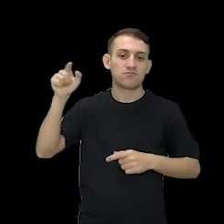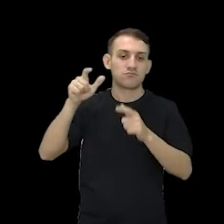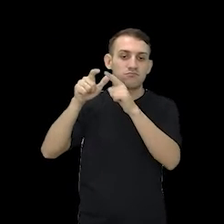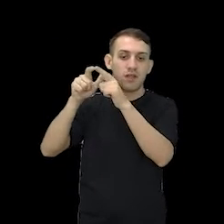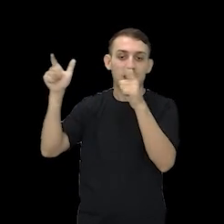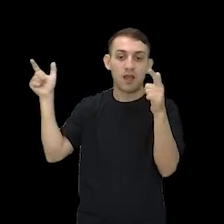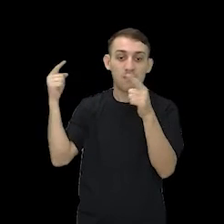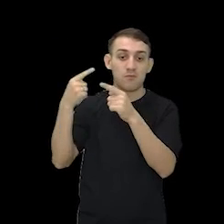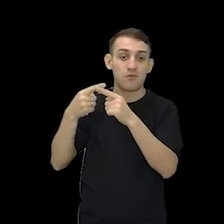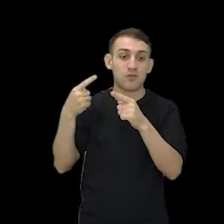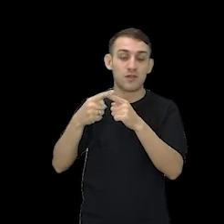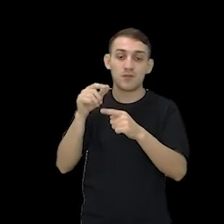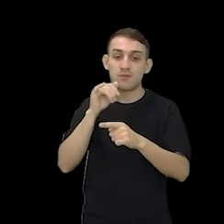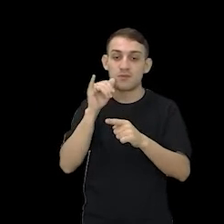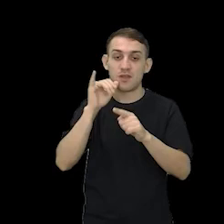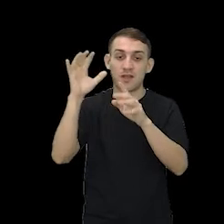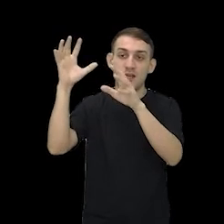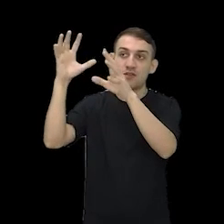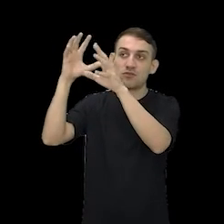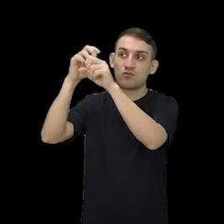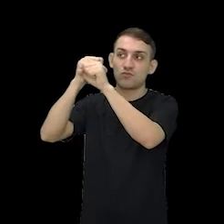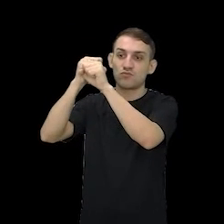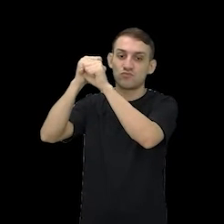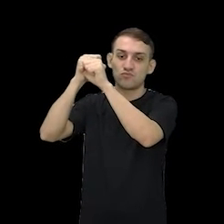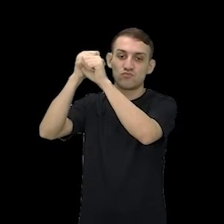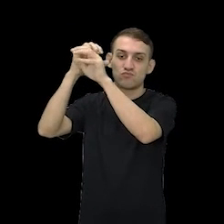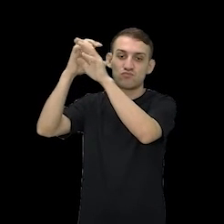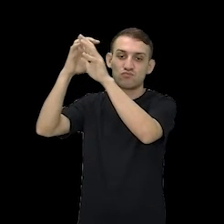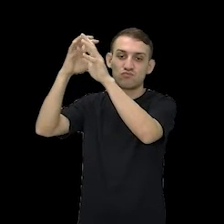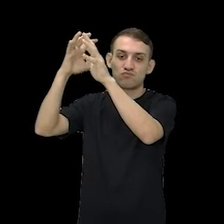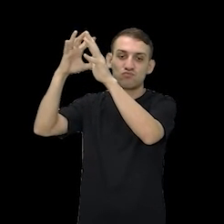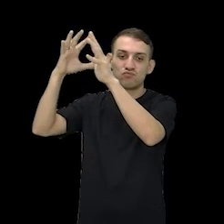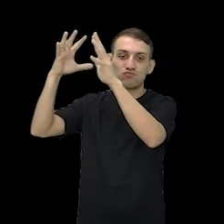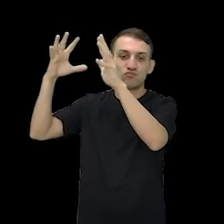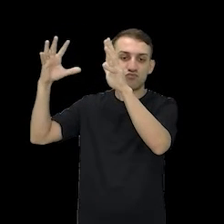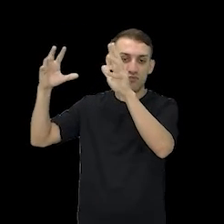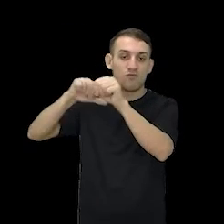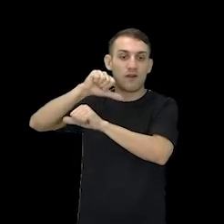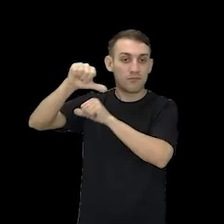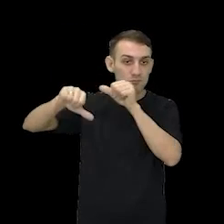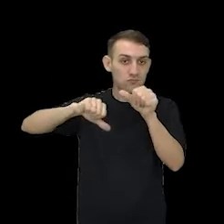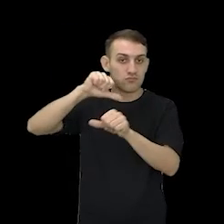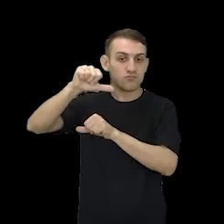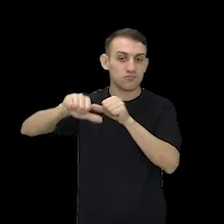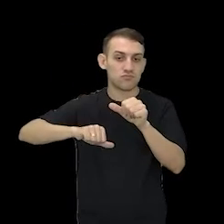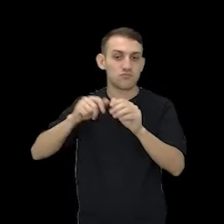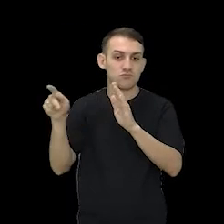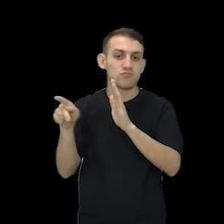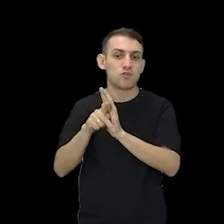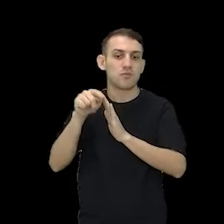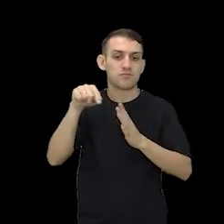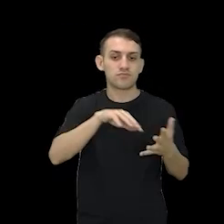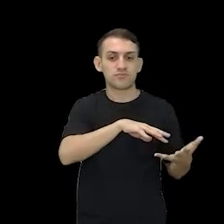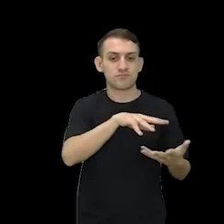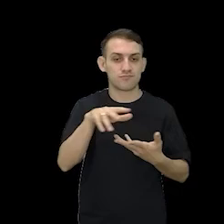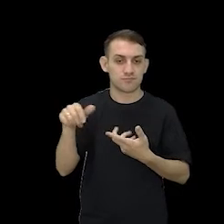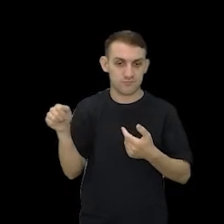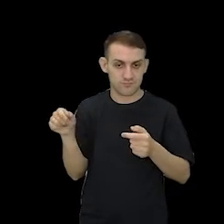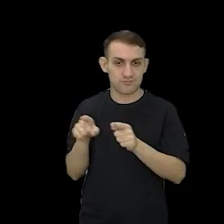a sombra vai saindo, vai mudando a sombra que está fazendo, né? Da nossa terra ali